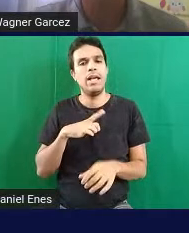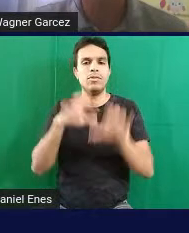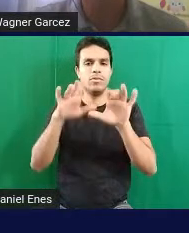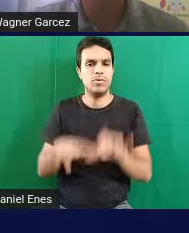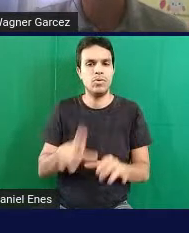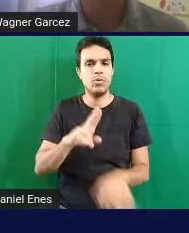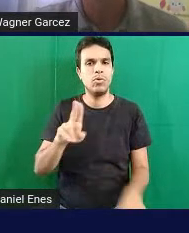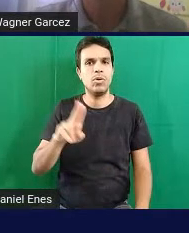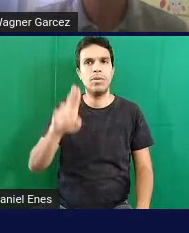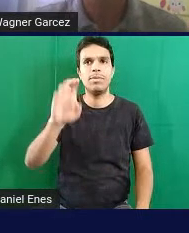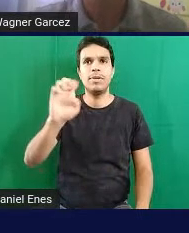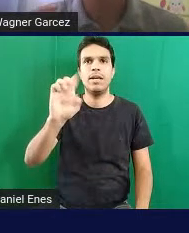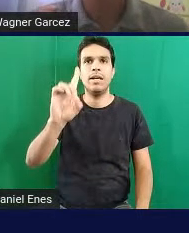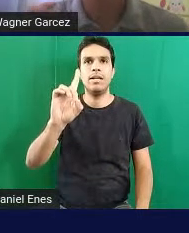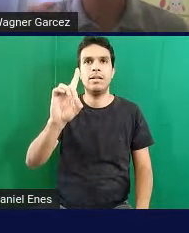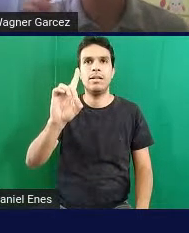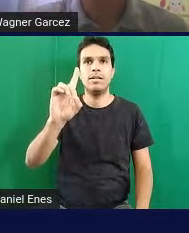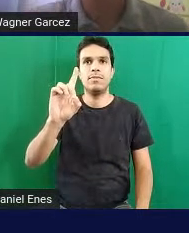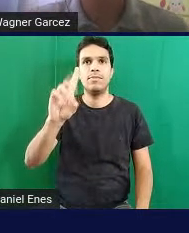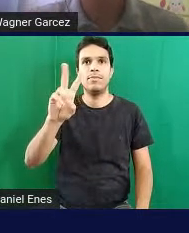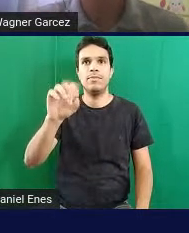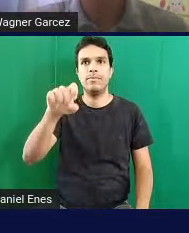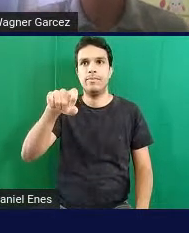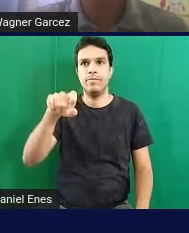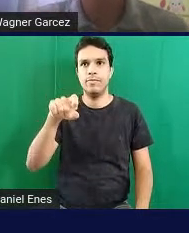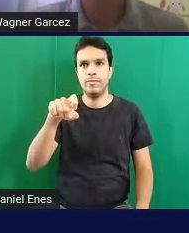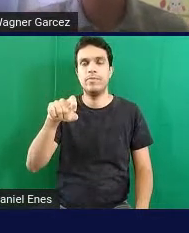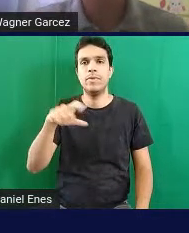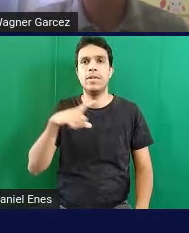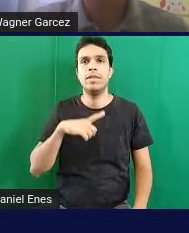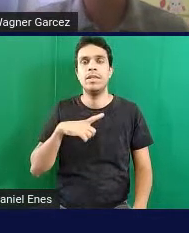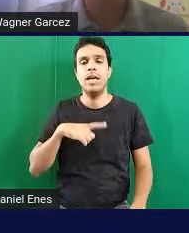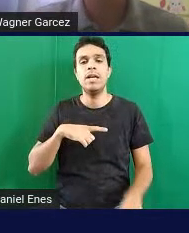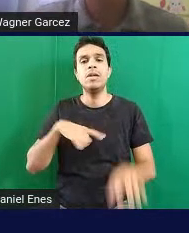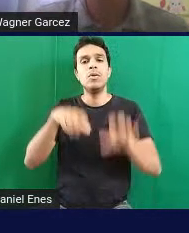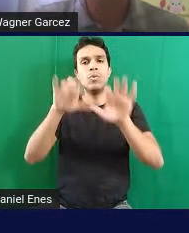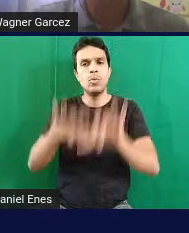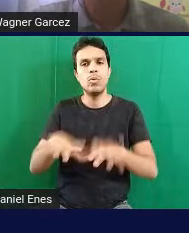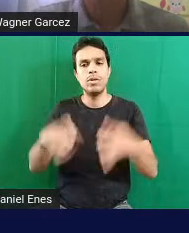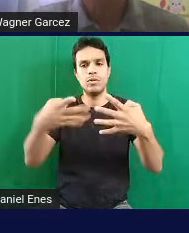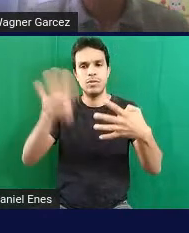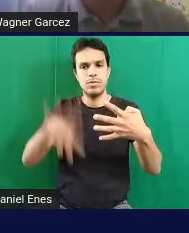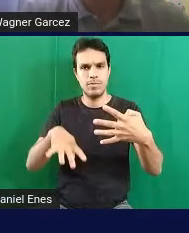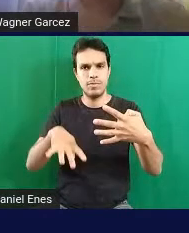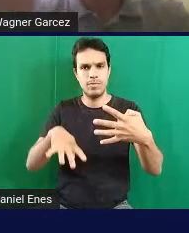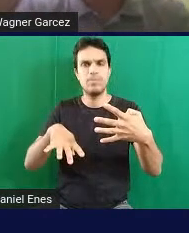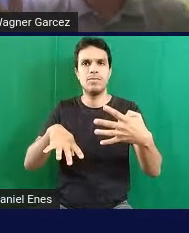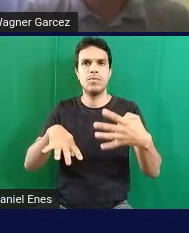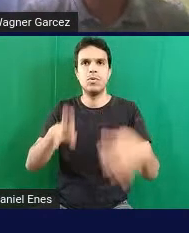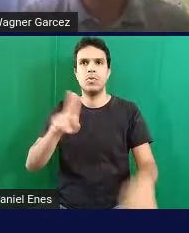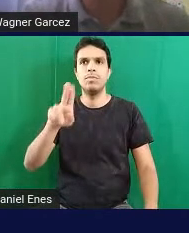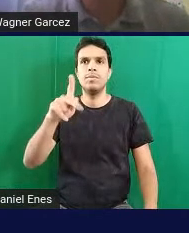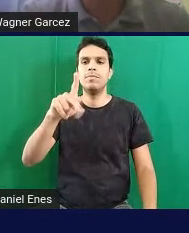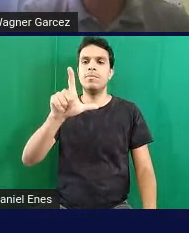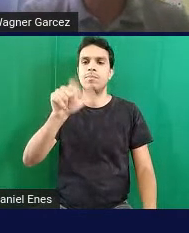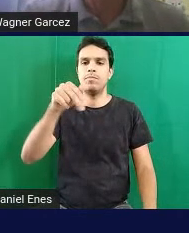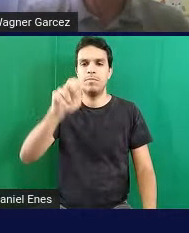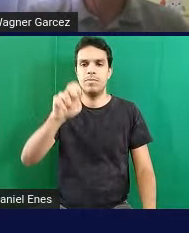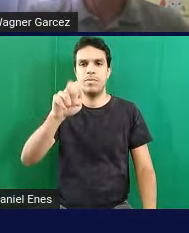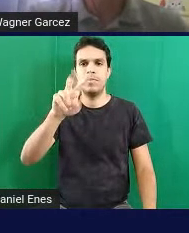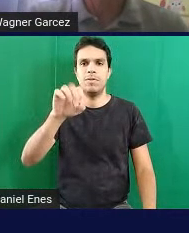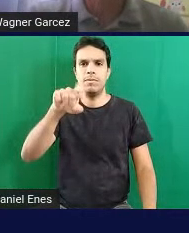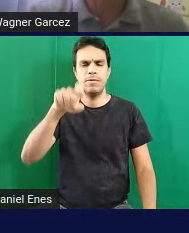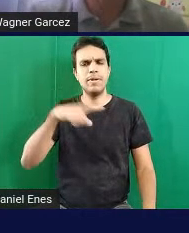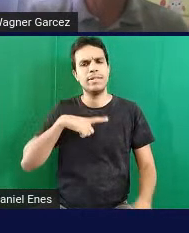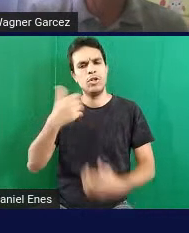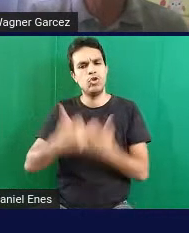Edgevox. Ele tem um editor de planilhas chamado Planivox. e ele tem jogos educativos,